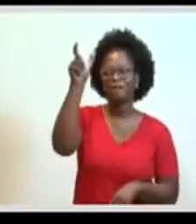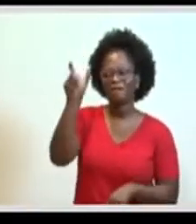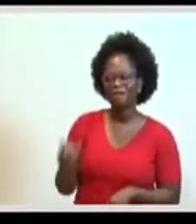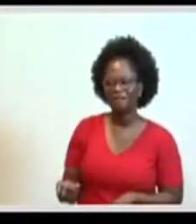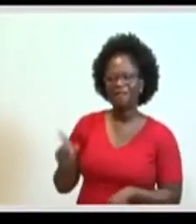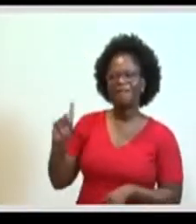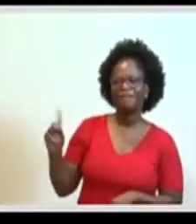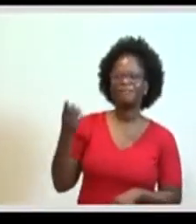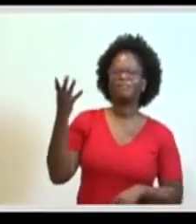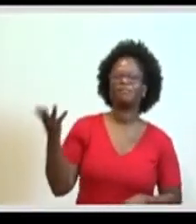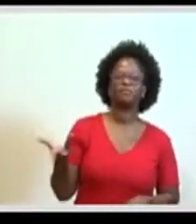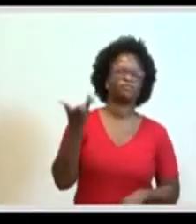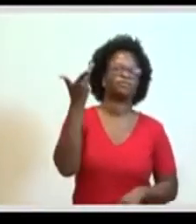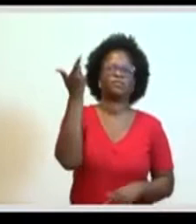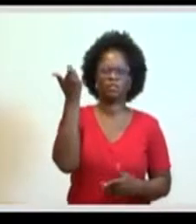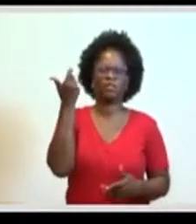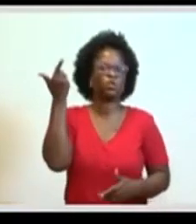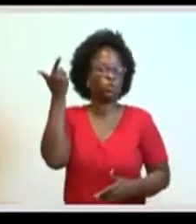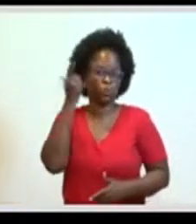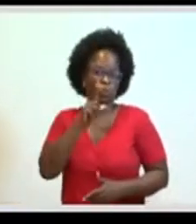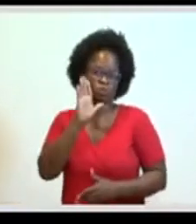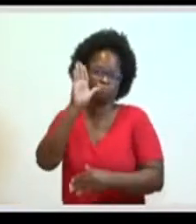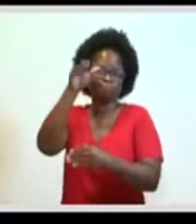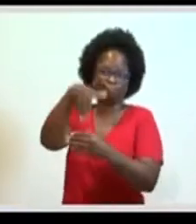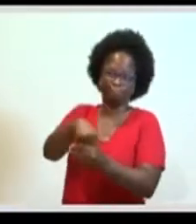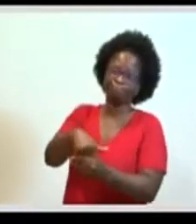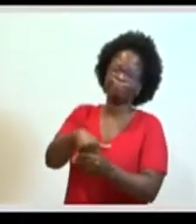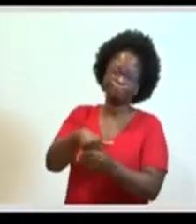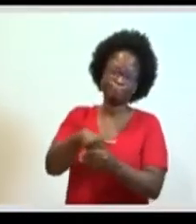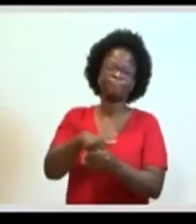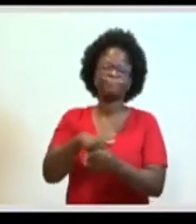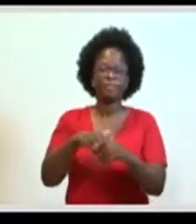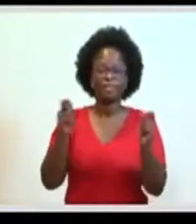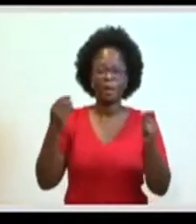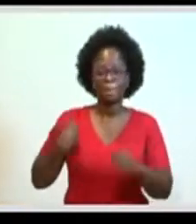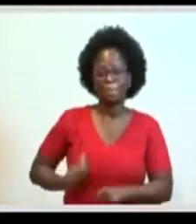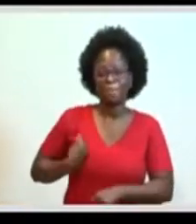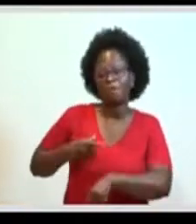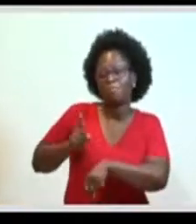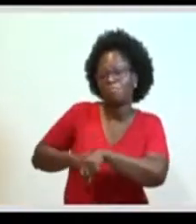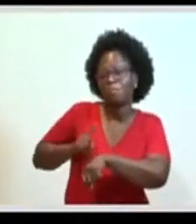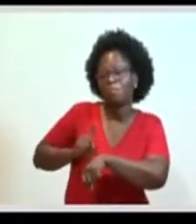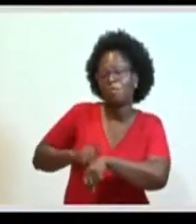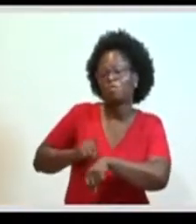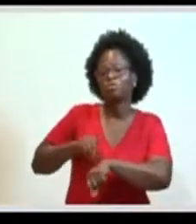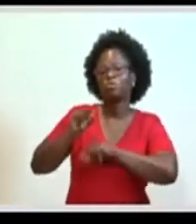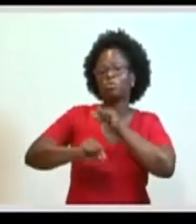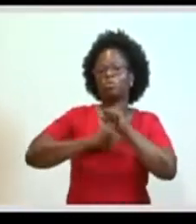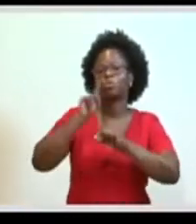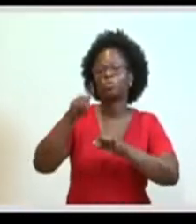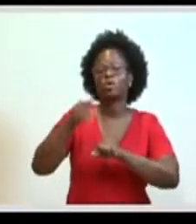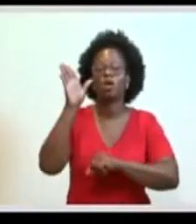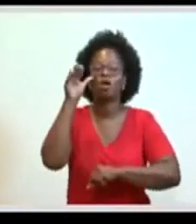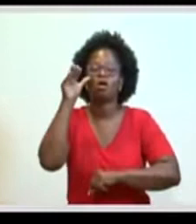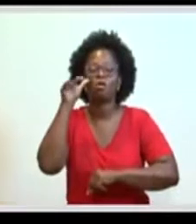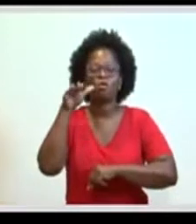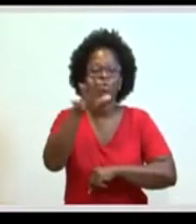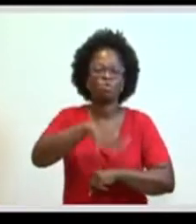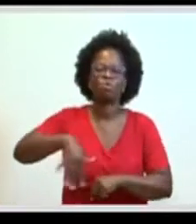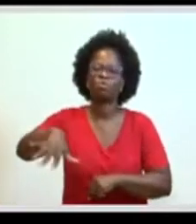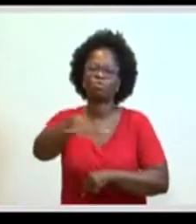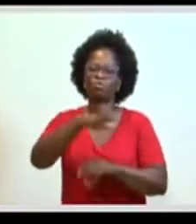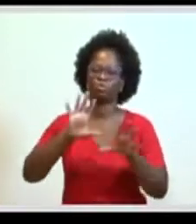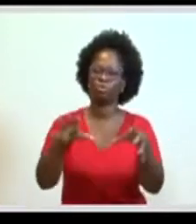que é fantástica, de poder participar de um momento que é o momento de consulta à comunidade,